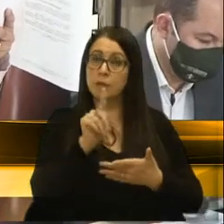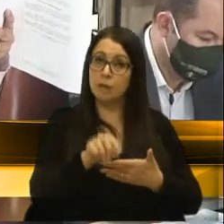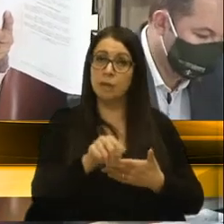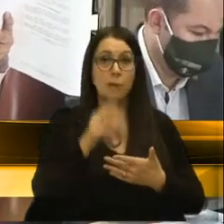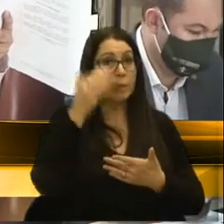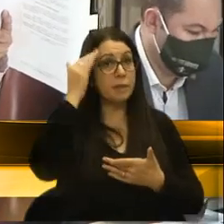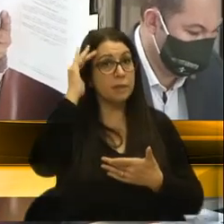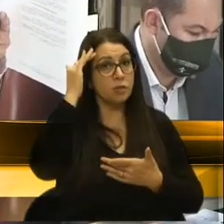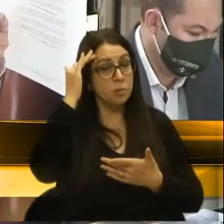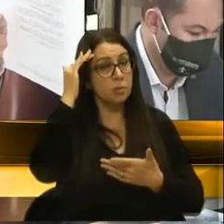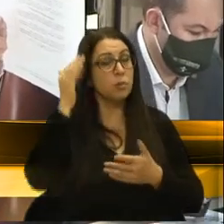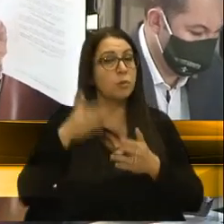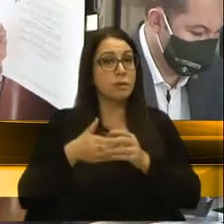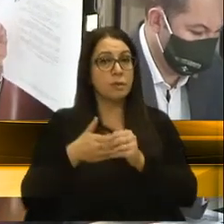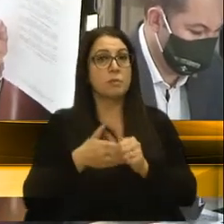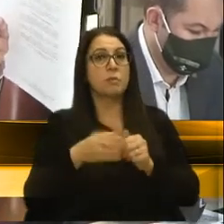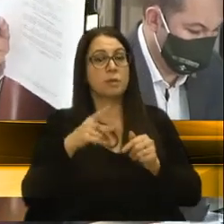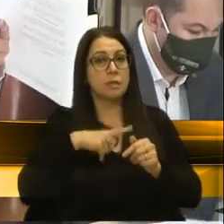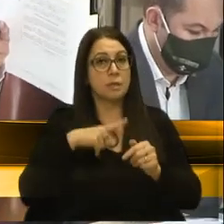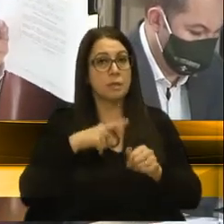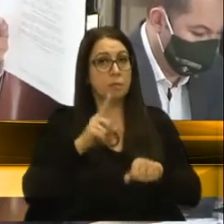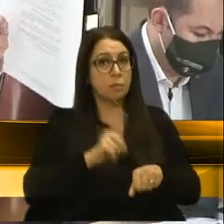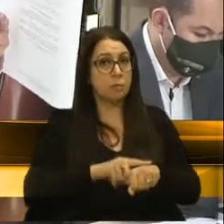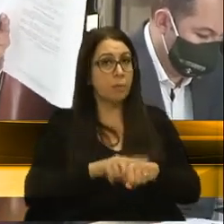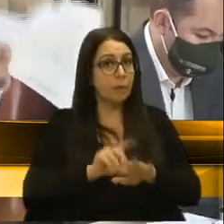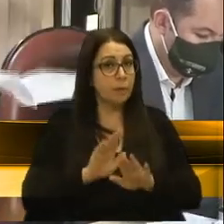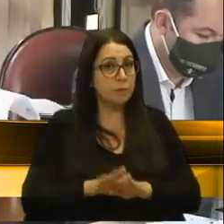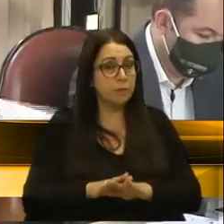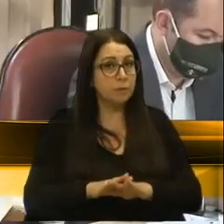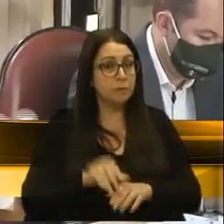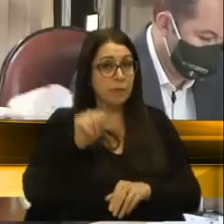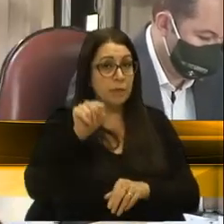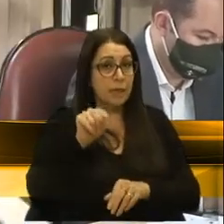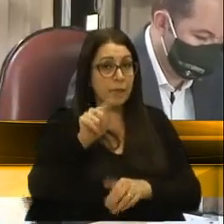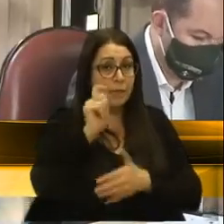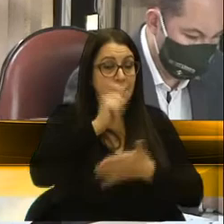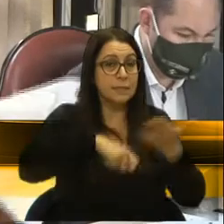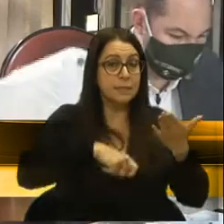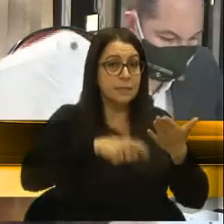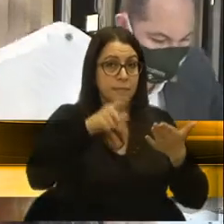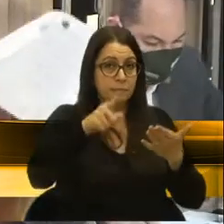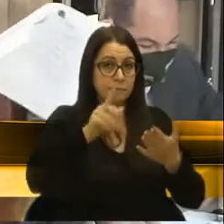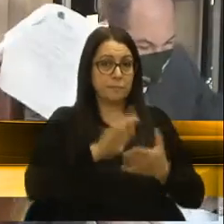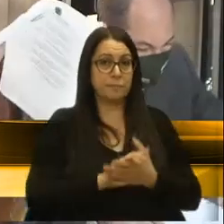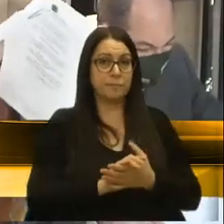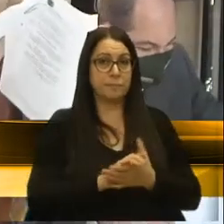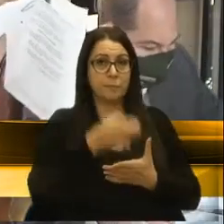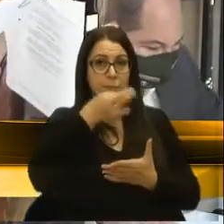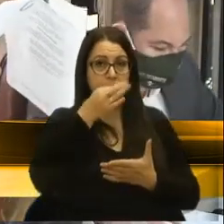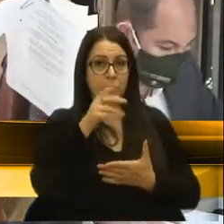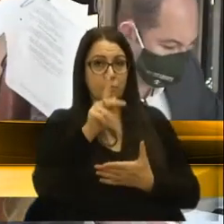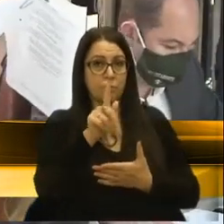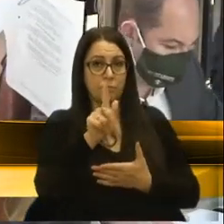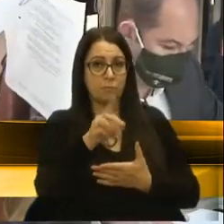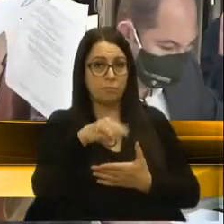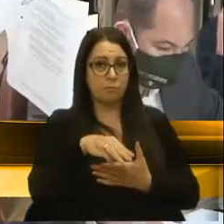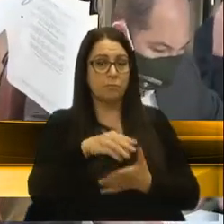entendimento e orientação que se tem para o momento. E aqui assinam, esse parecer da PGM,